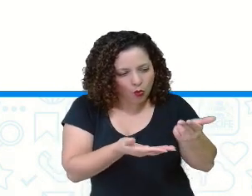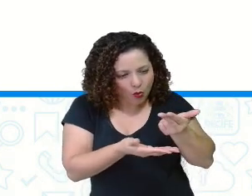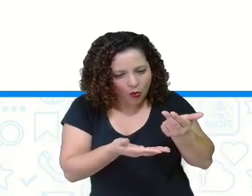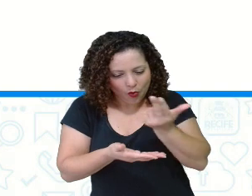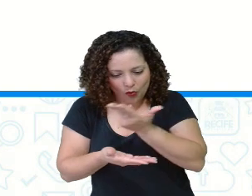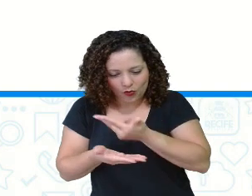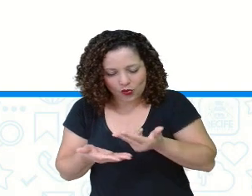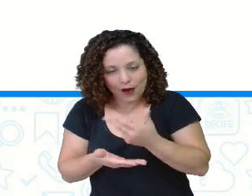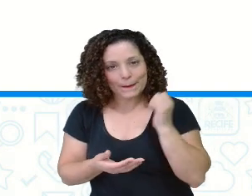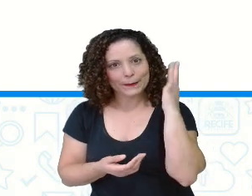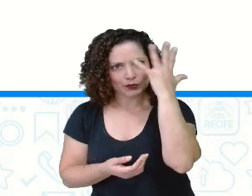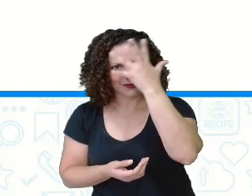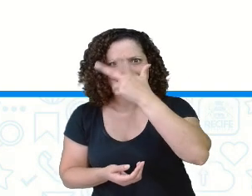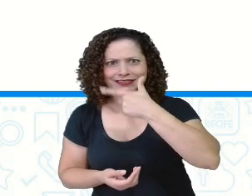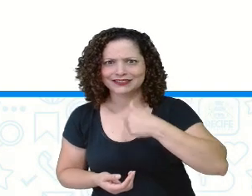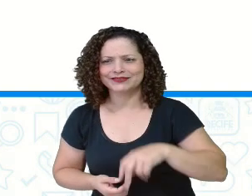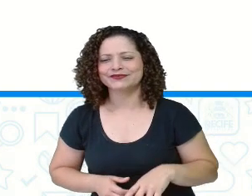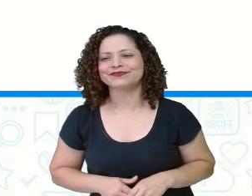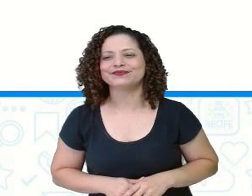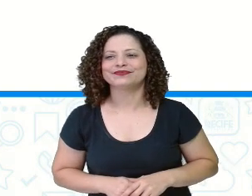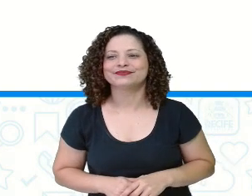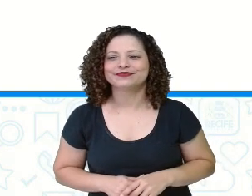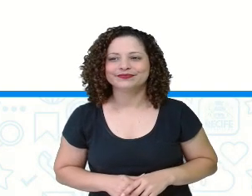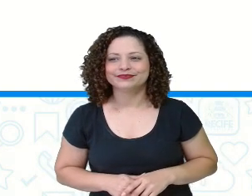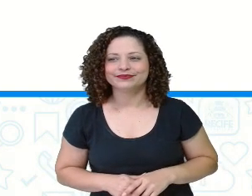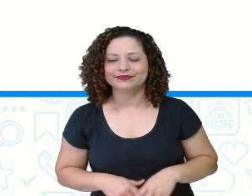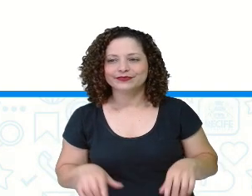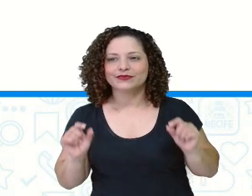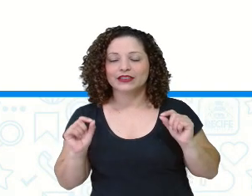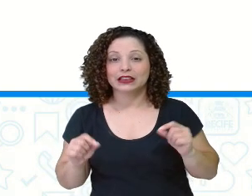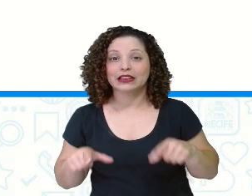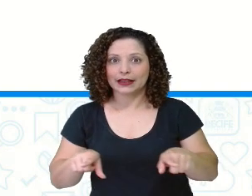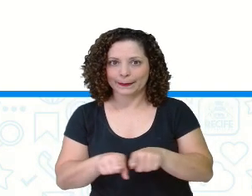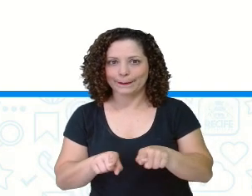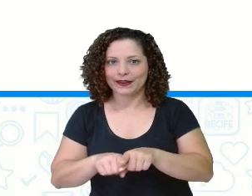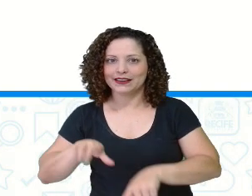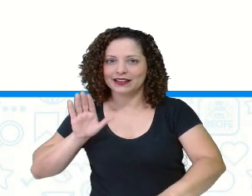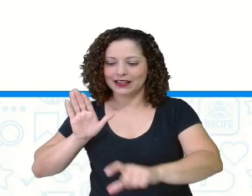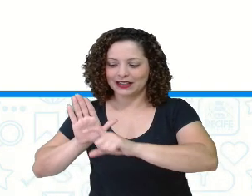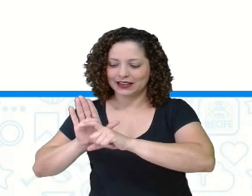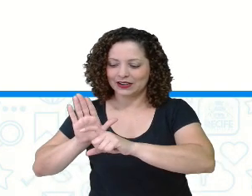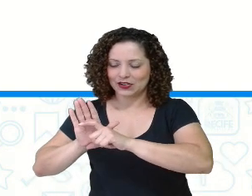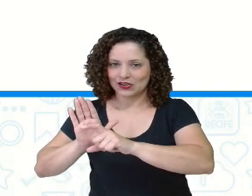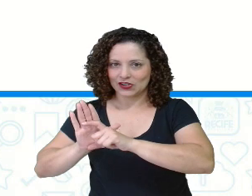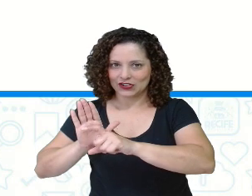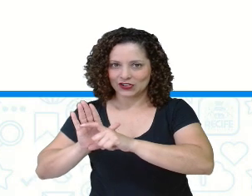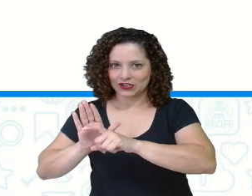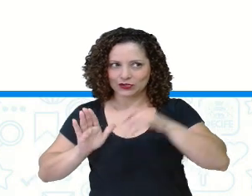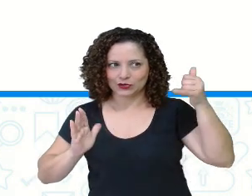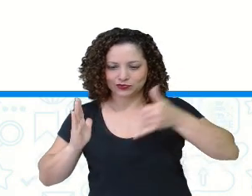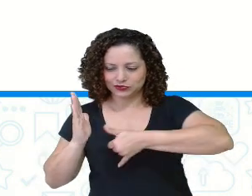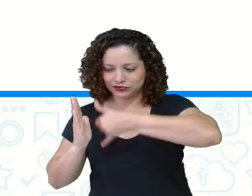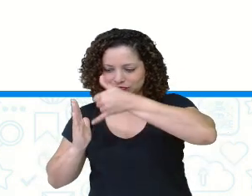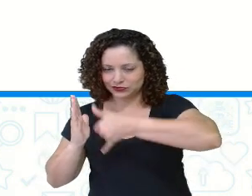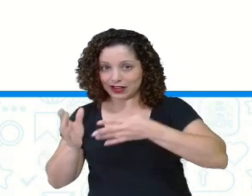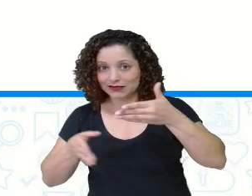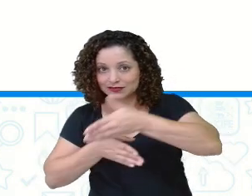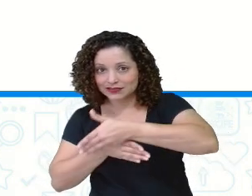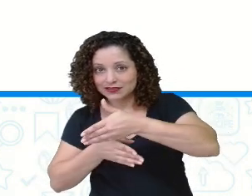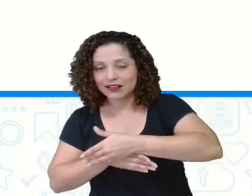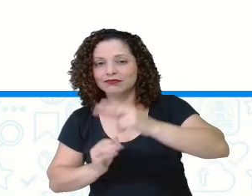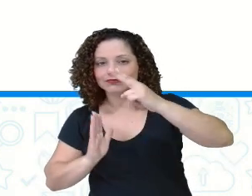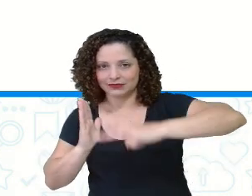Fica bem bonito o aquarelado. O QR Code, para você continuar a leitura, tá? A Chapeuzinho